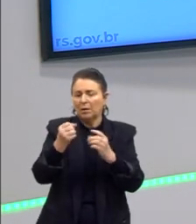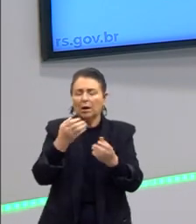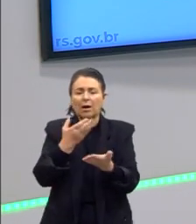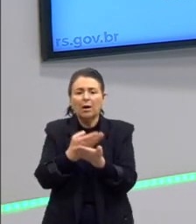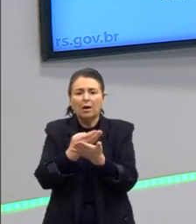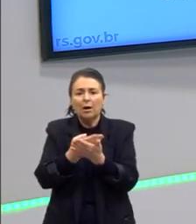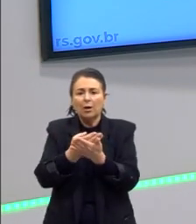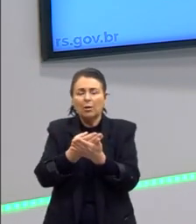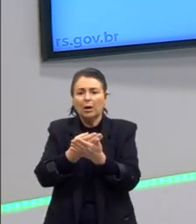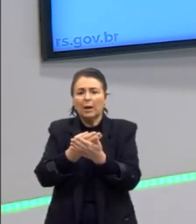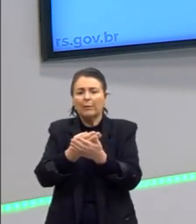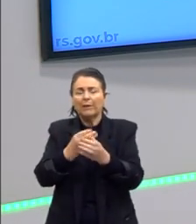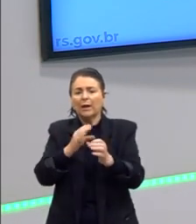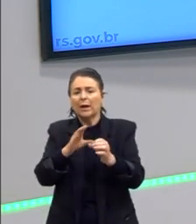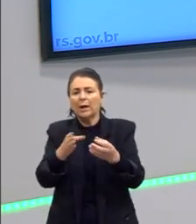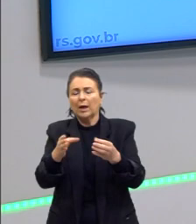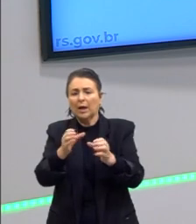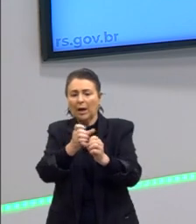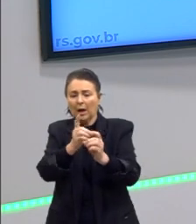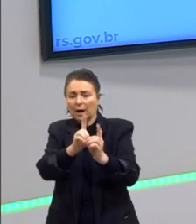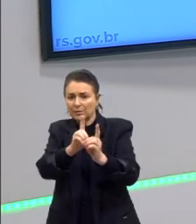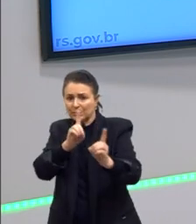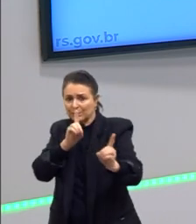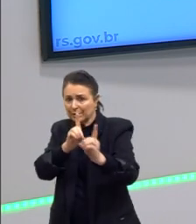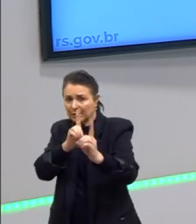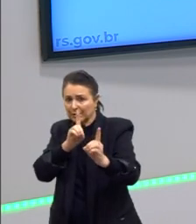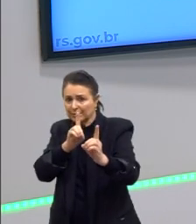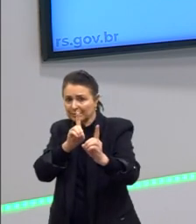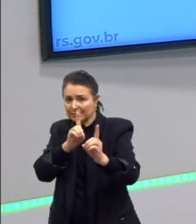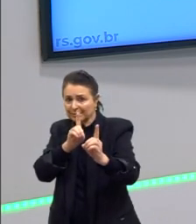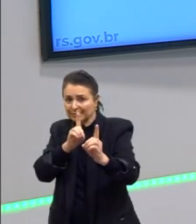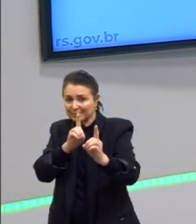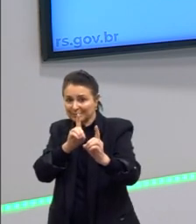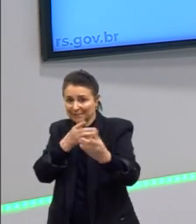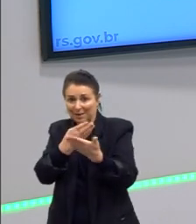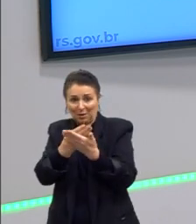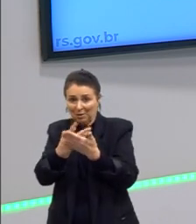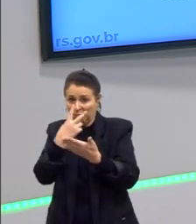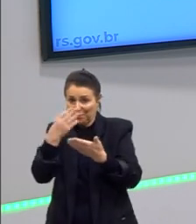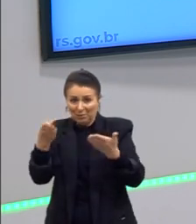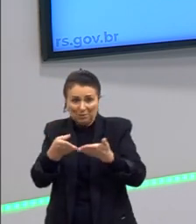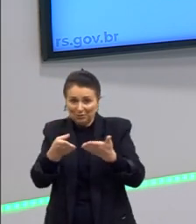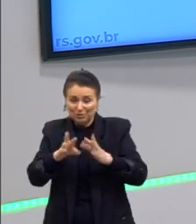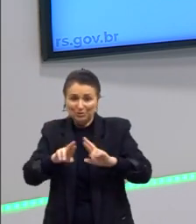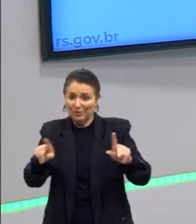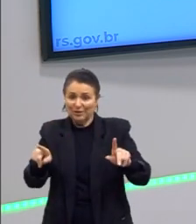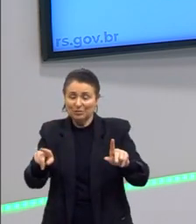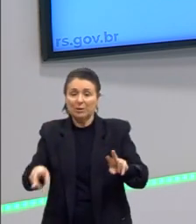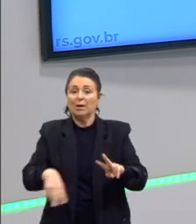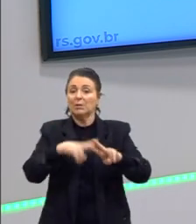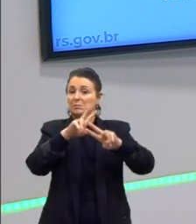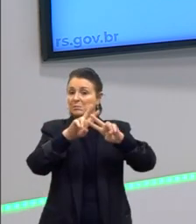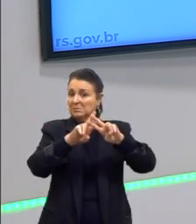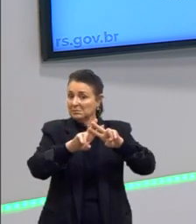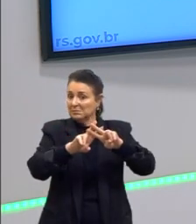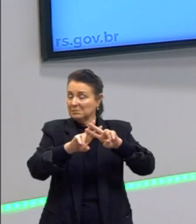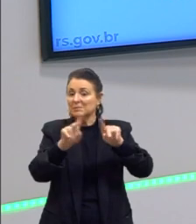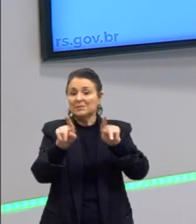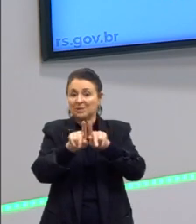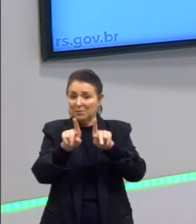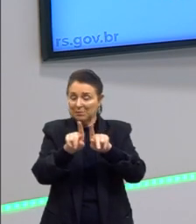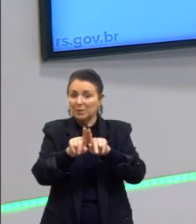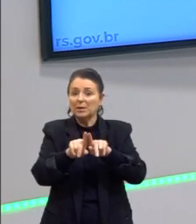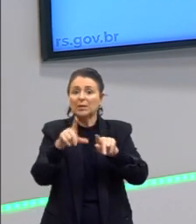forma aqui também como nós estamos tendo, já não é mais aquela forma como um tempo atrás. As prisões passam a ter as